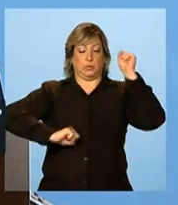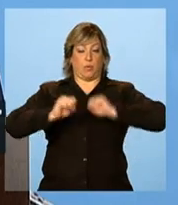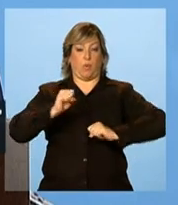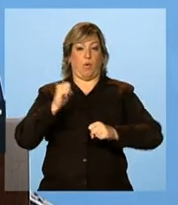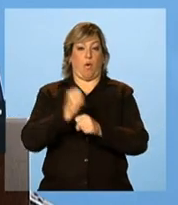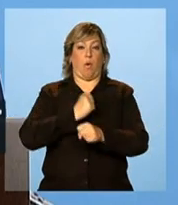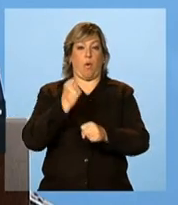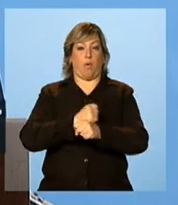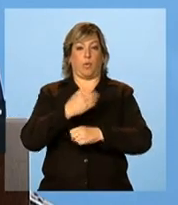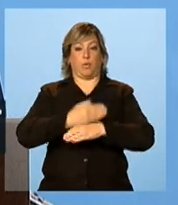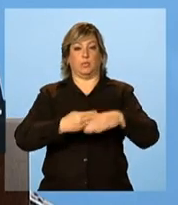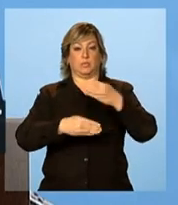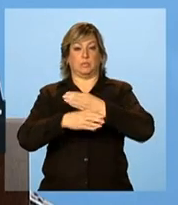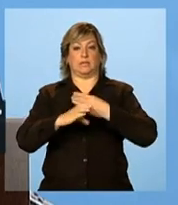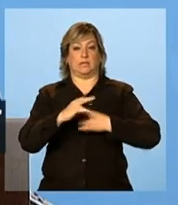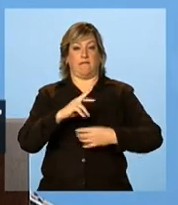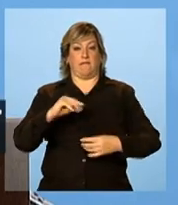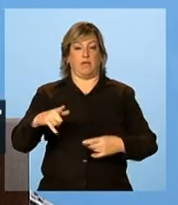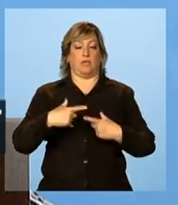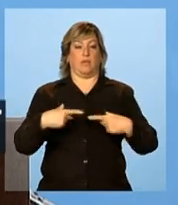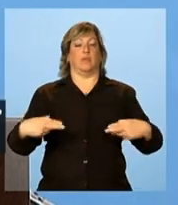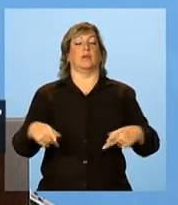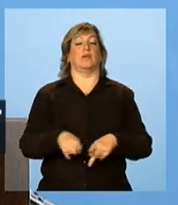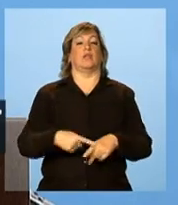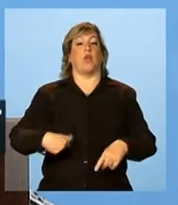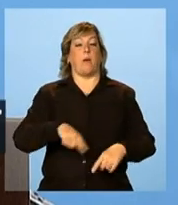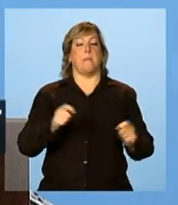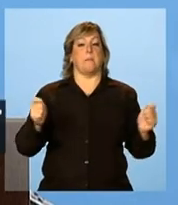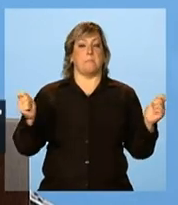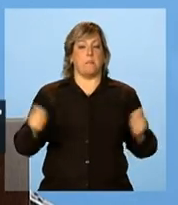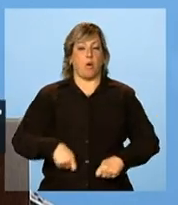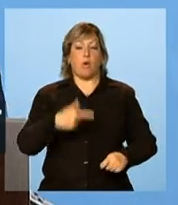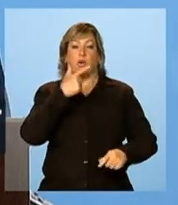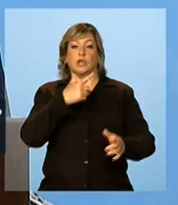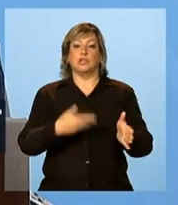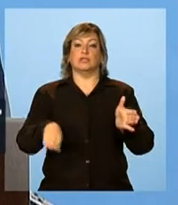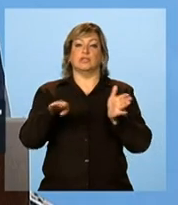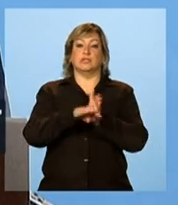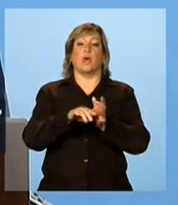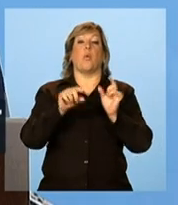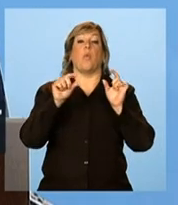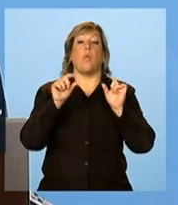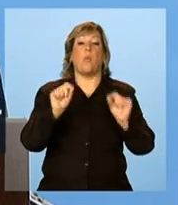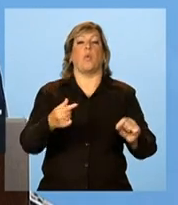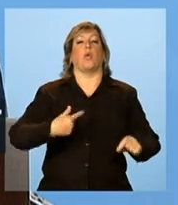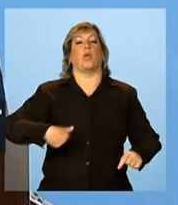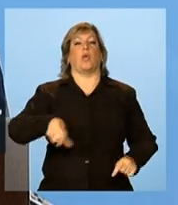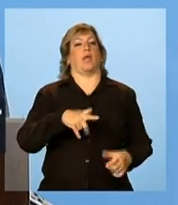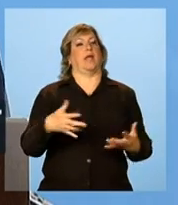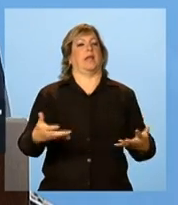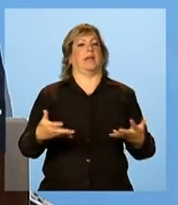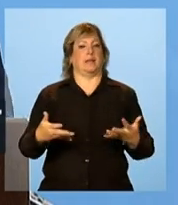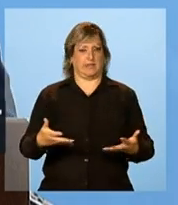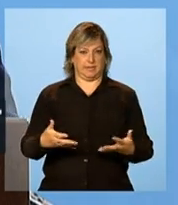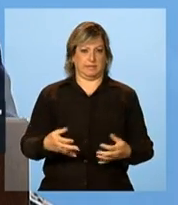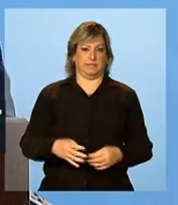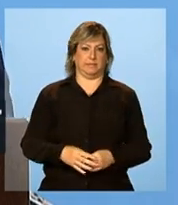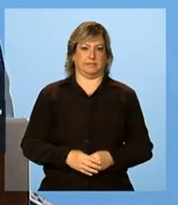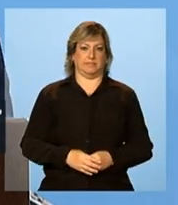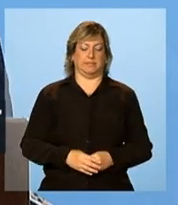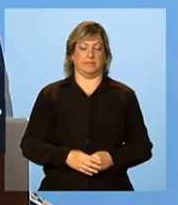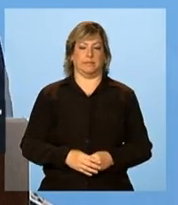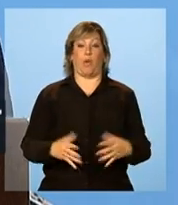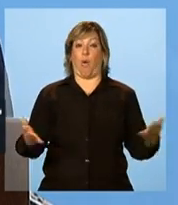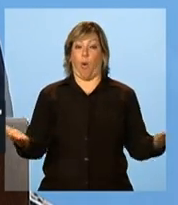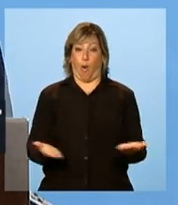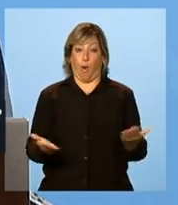para que nós possamos chegar àquilo que nós almejamos. Hoje